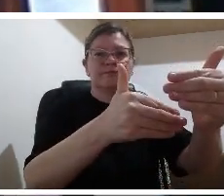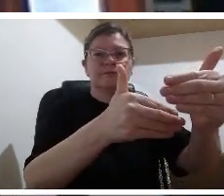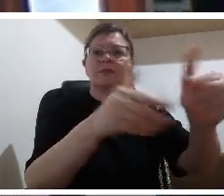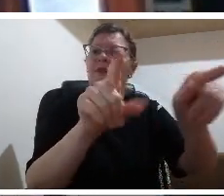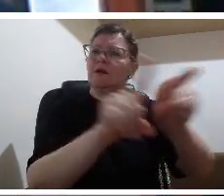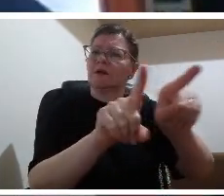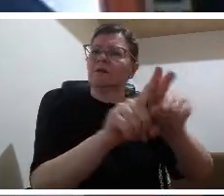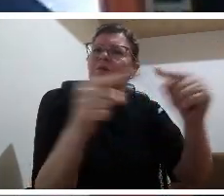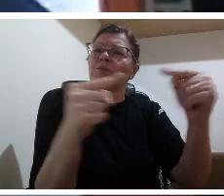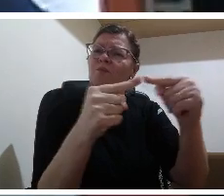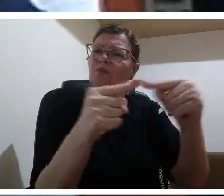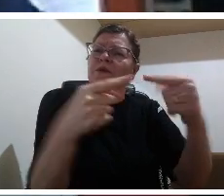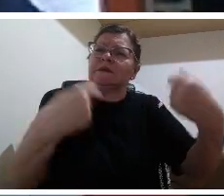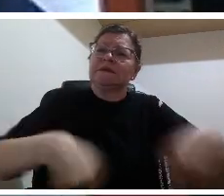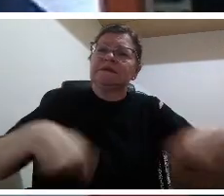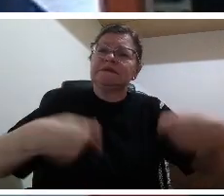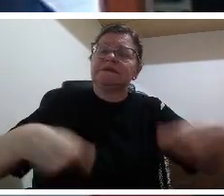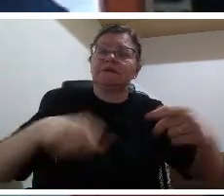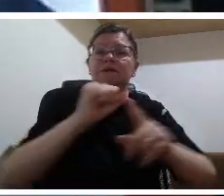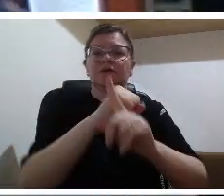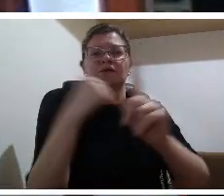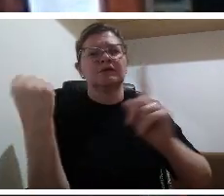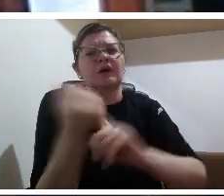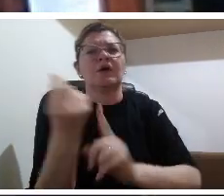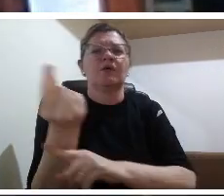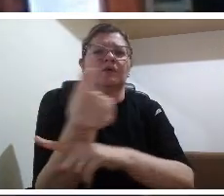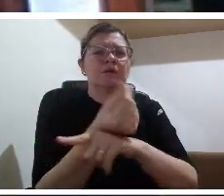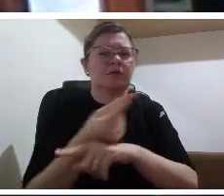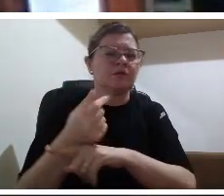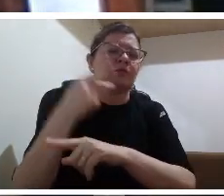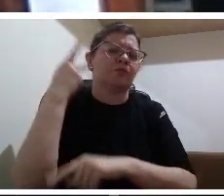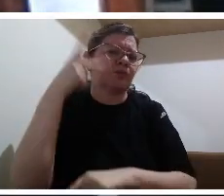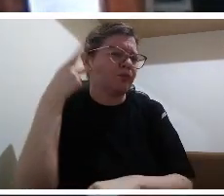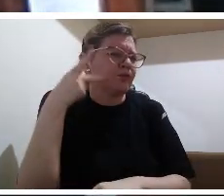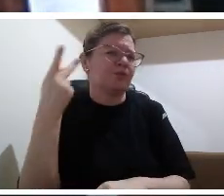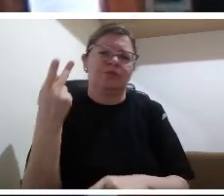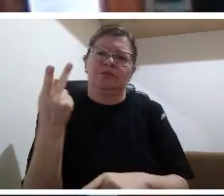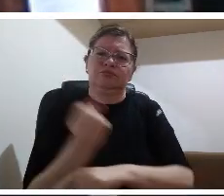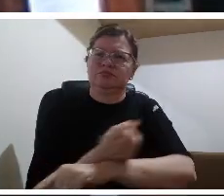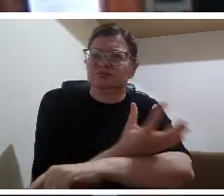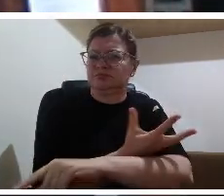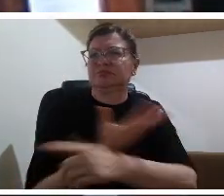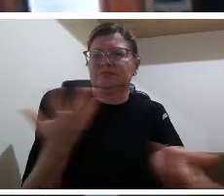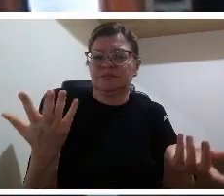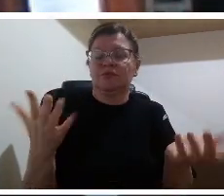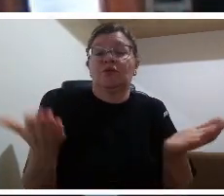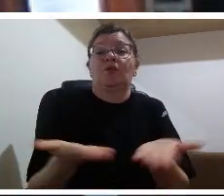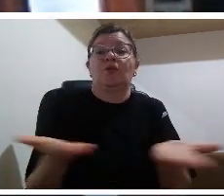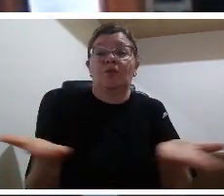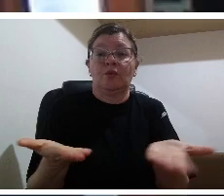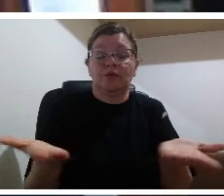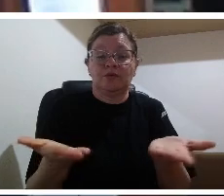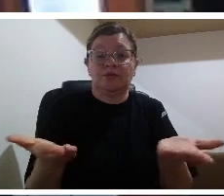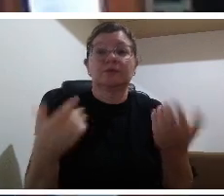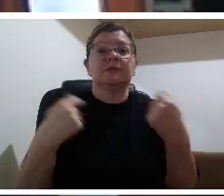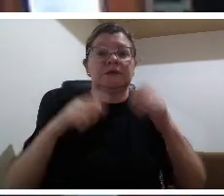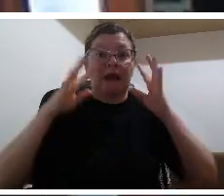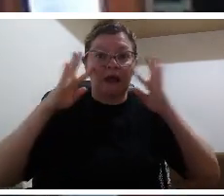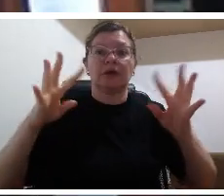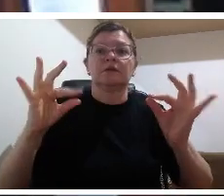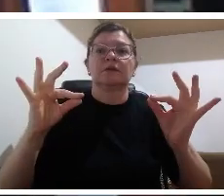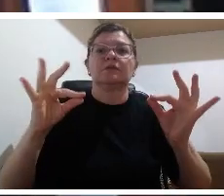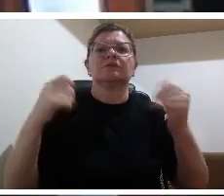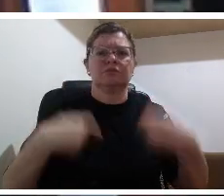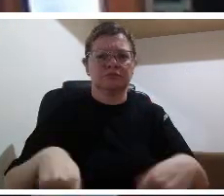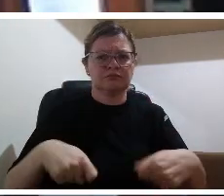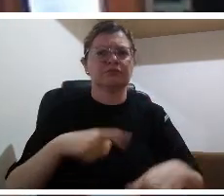estar atenta para isso e ela está porém a escola tem outra dimensão a estática a escola